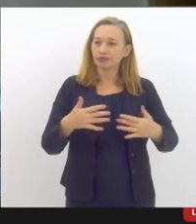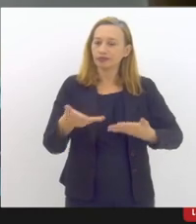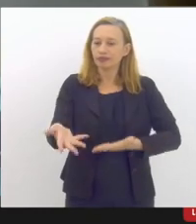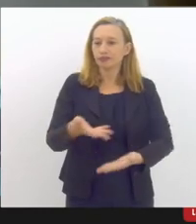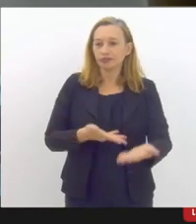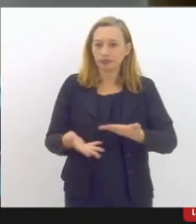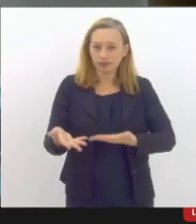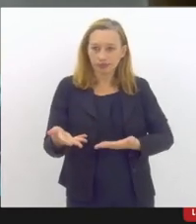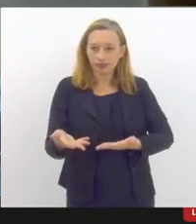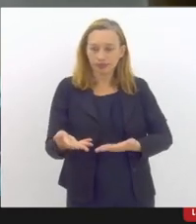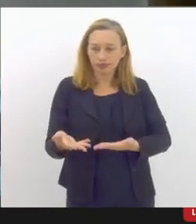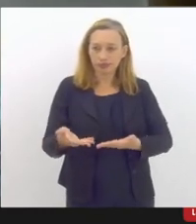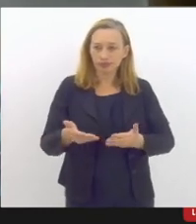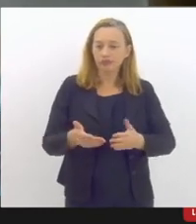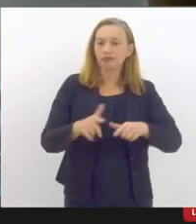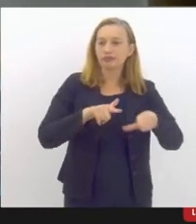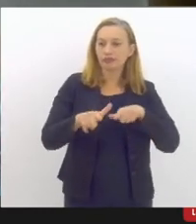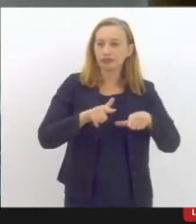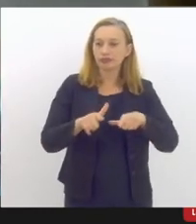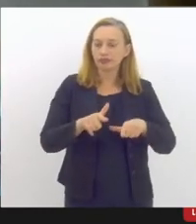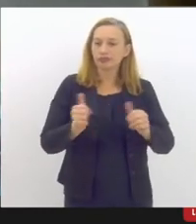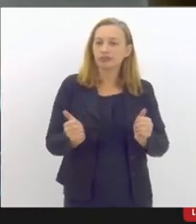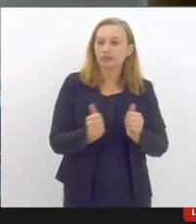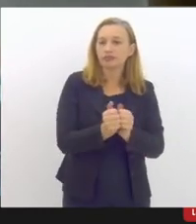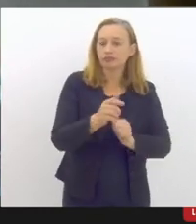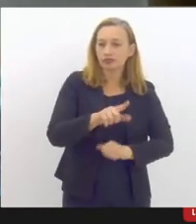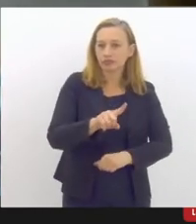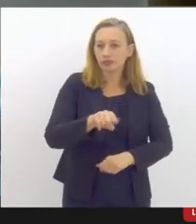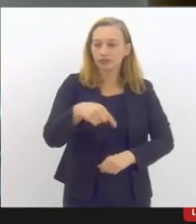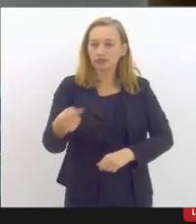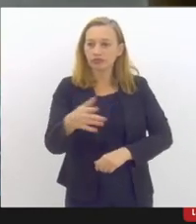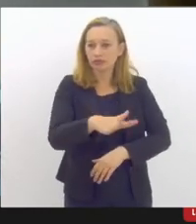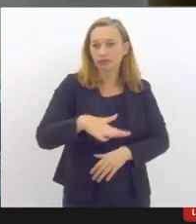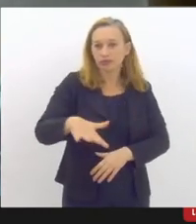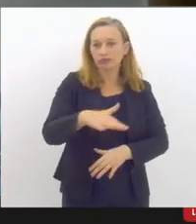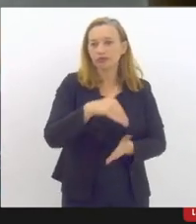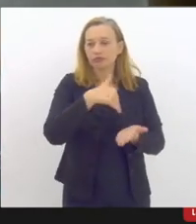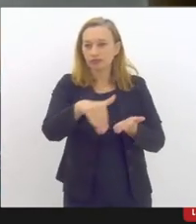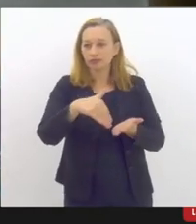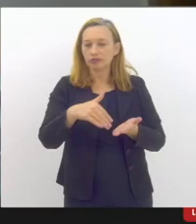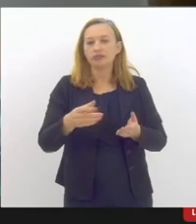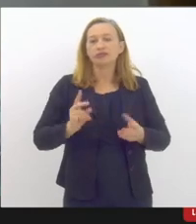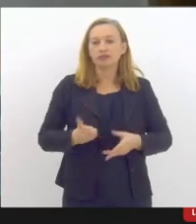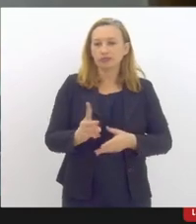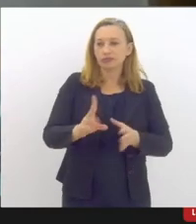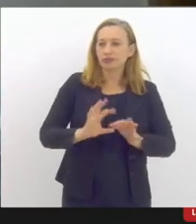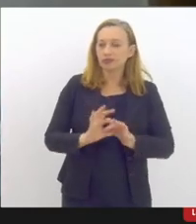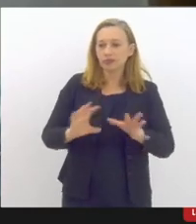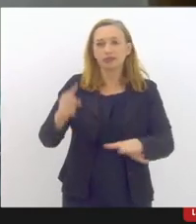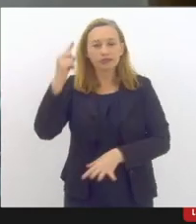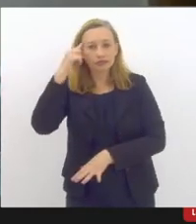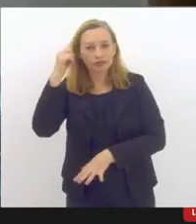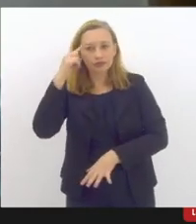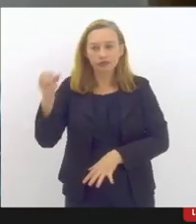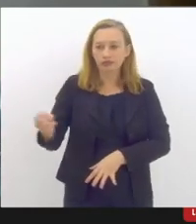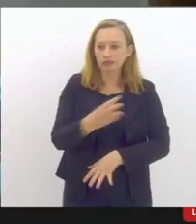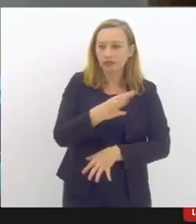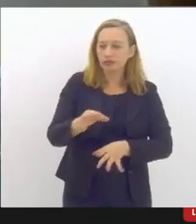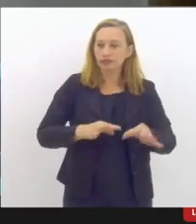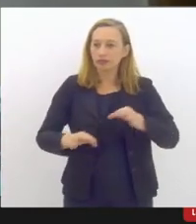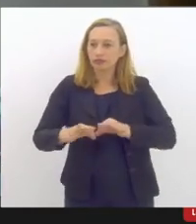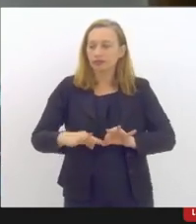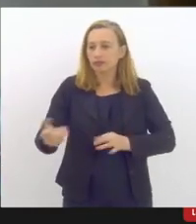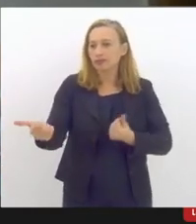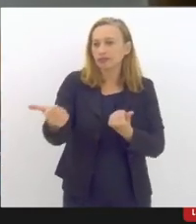nossa atuação, junto com as outras áreas da secretaria, e sempre aberto a pensar projetos e novas parcerias também,